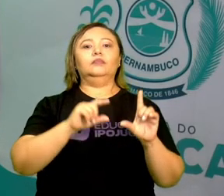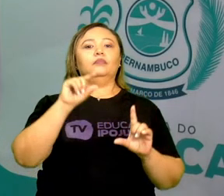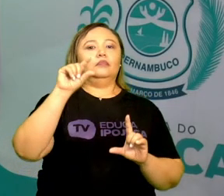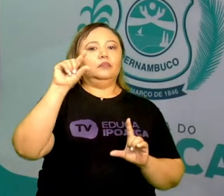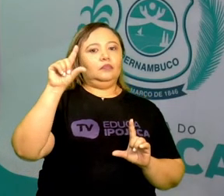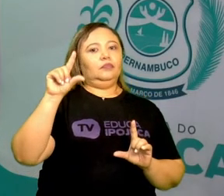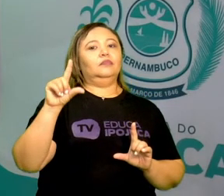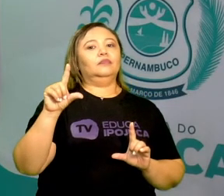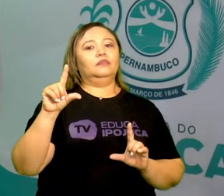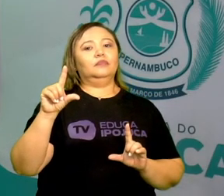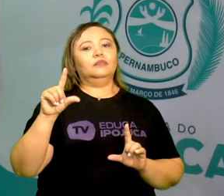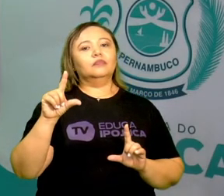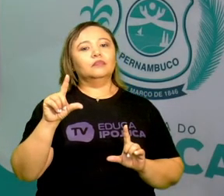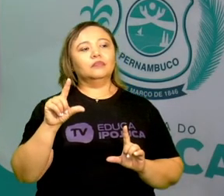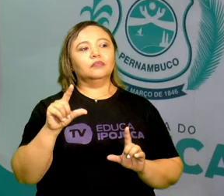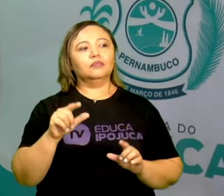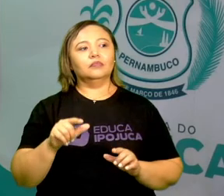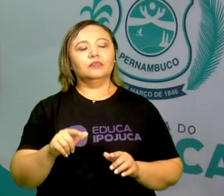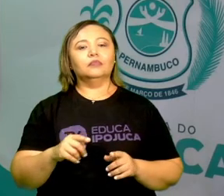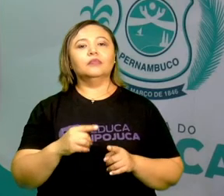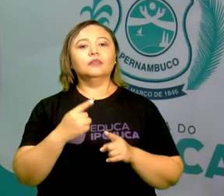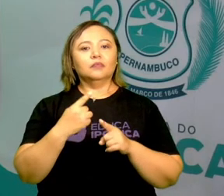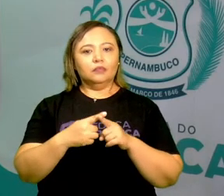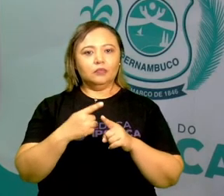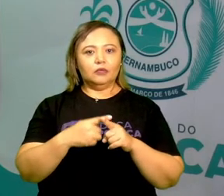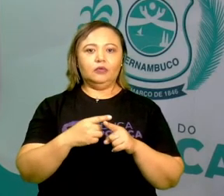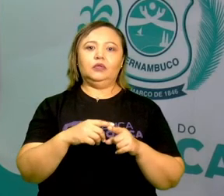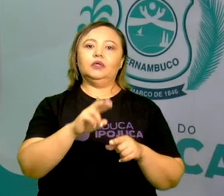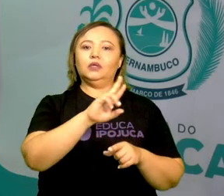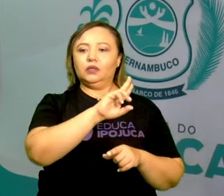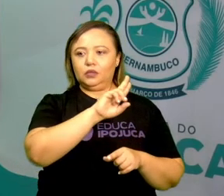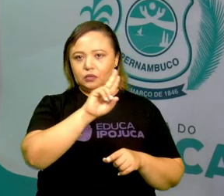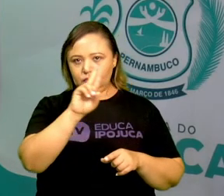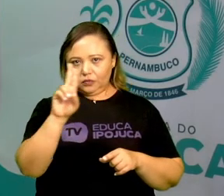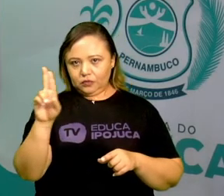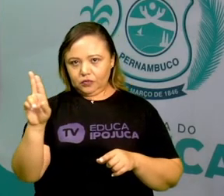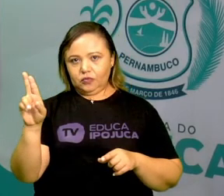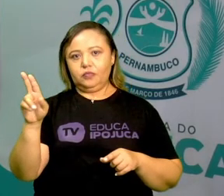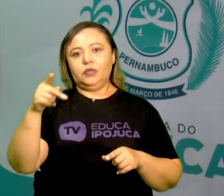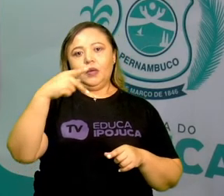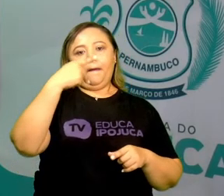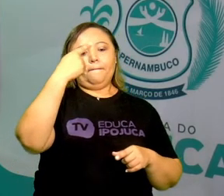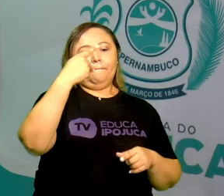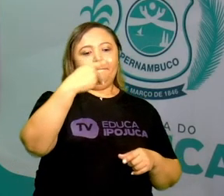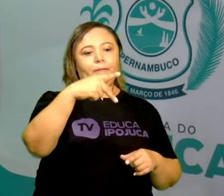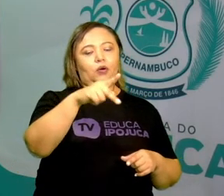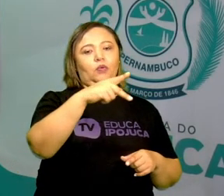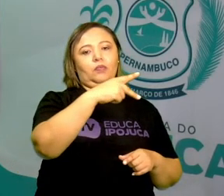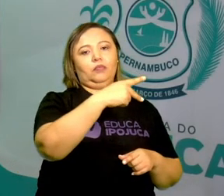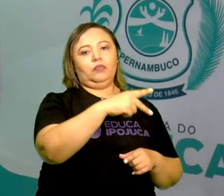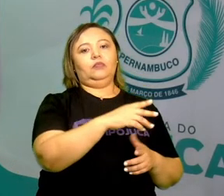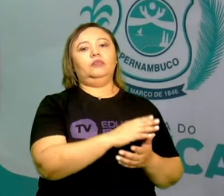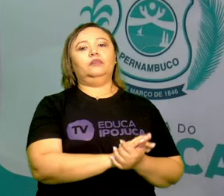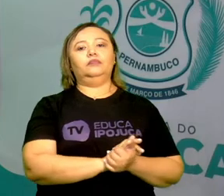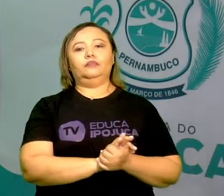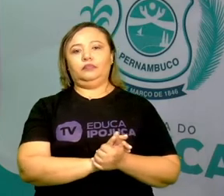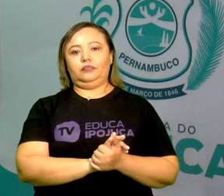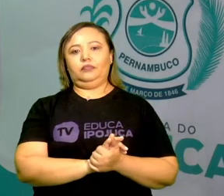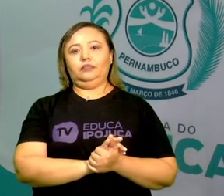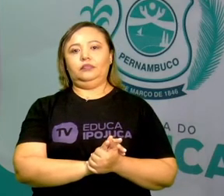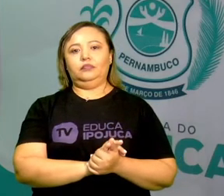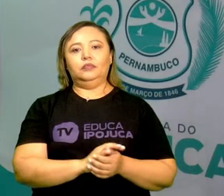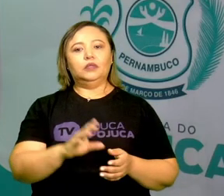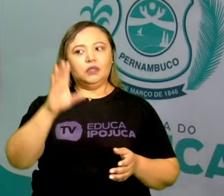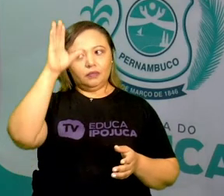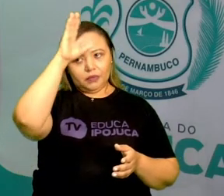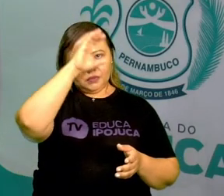maiúscula. Por que, tia Gil? Porque se refere a um substantivo próprio. E